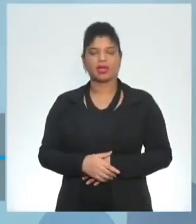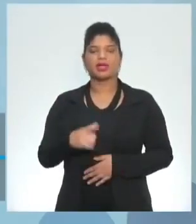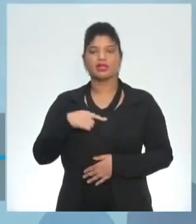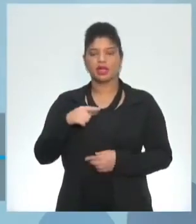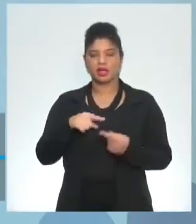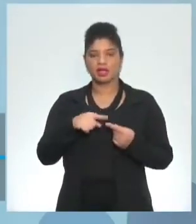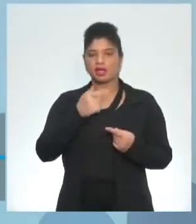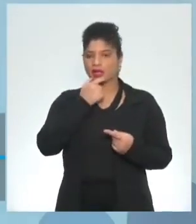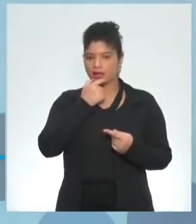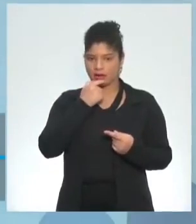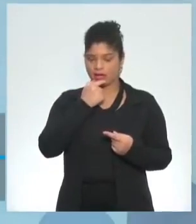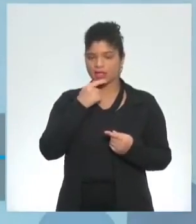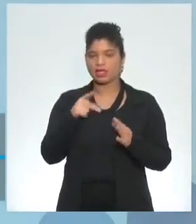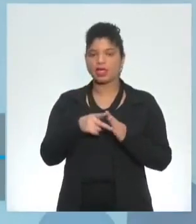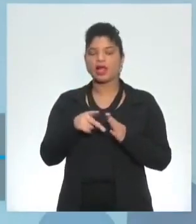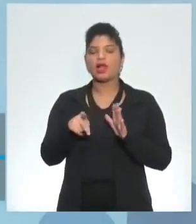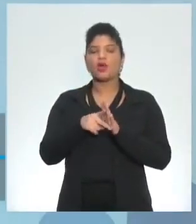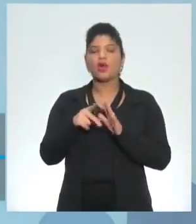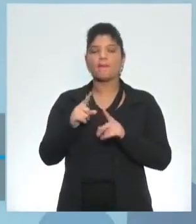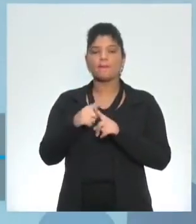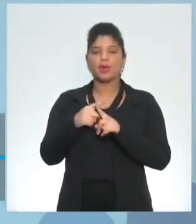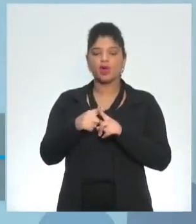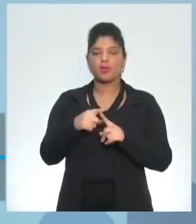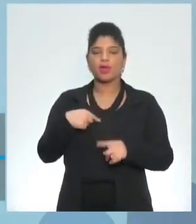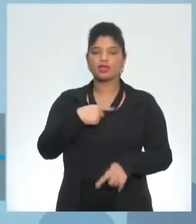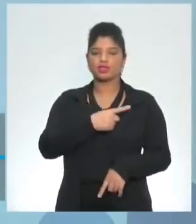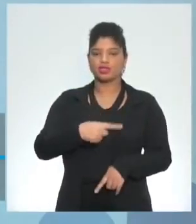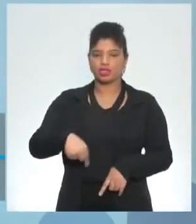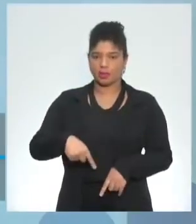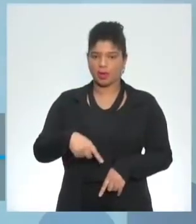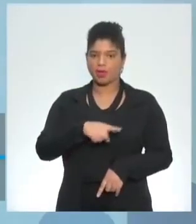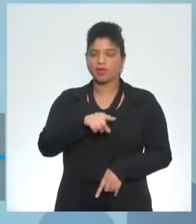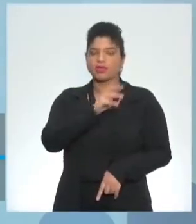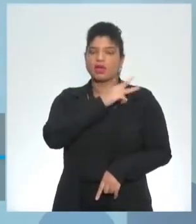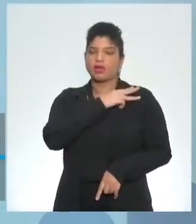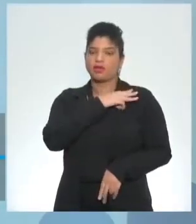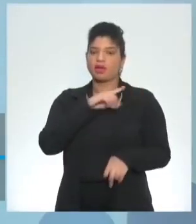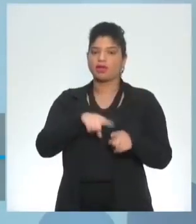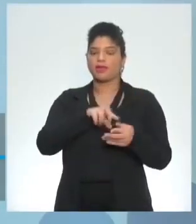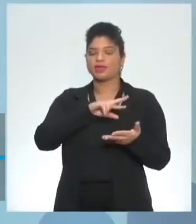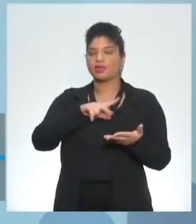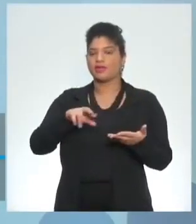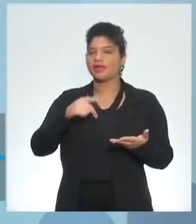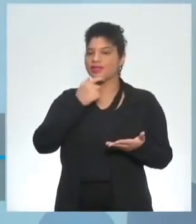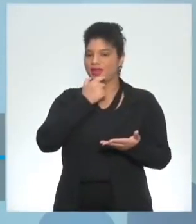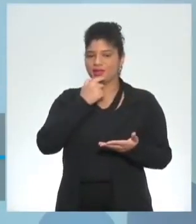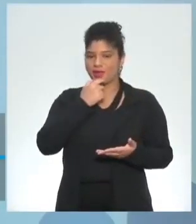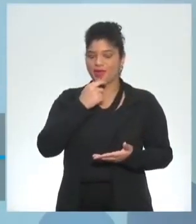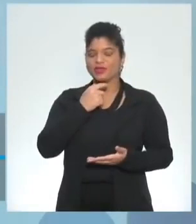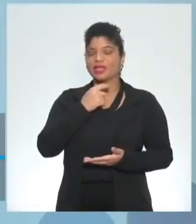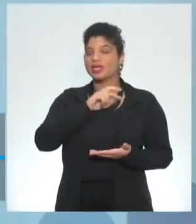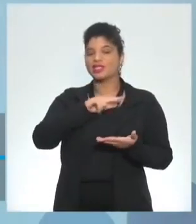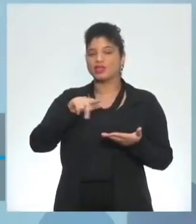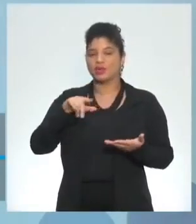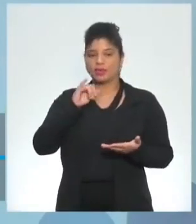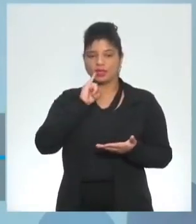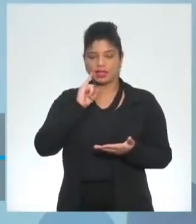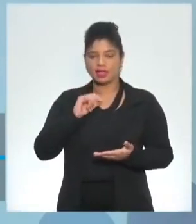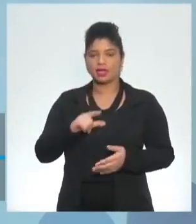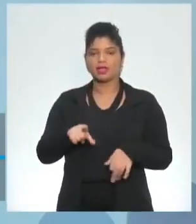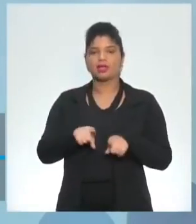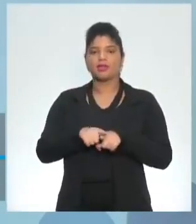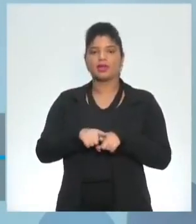inglês e mandarim que é específico aí para o pessoal do ensino médio tem os outros idiomas também a gente tem alemão